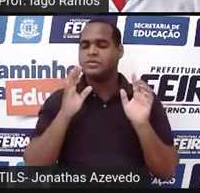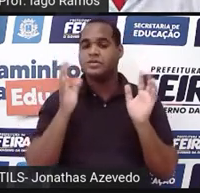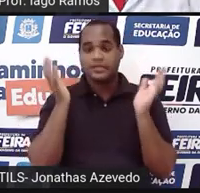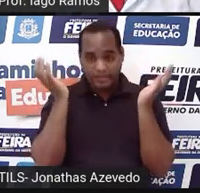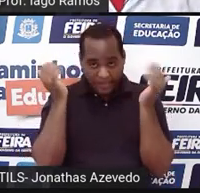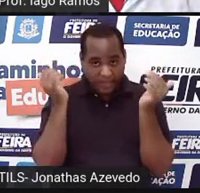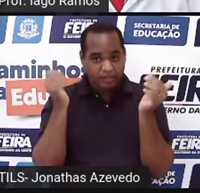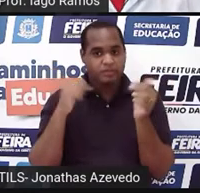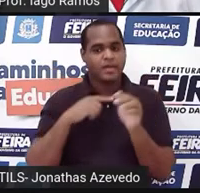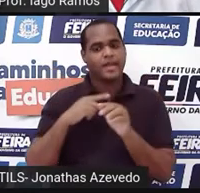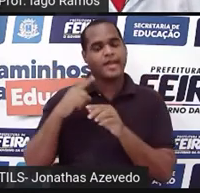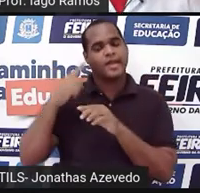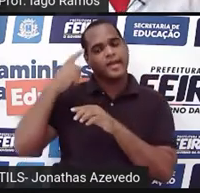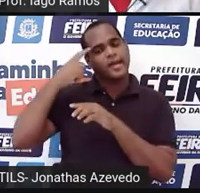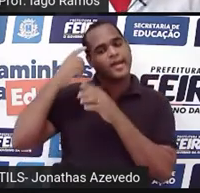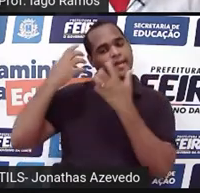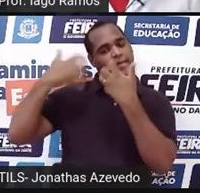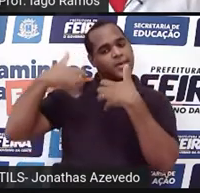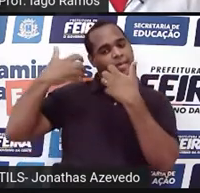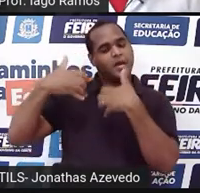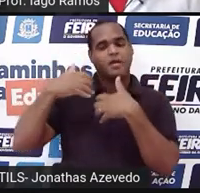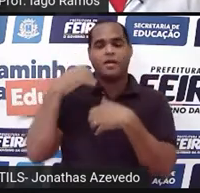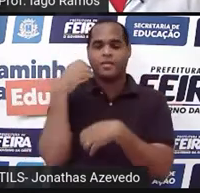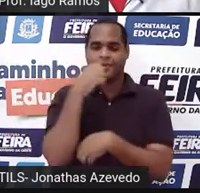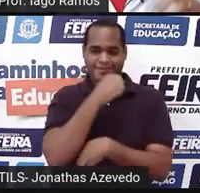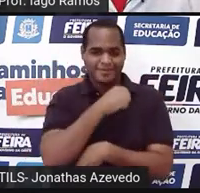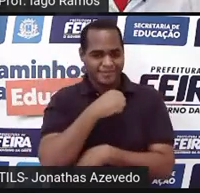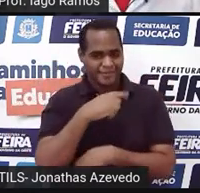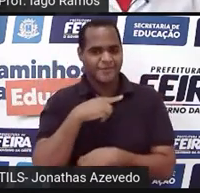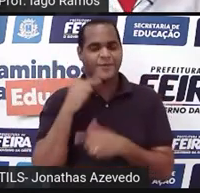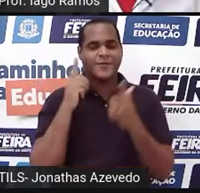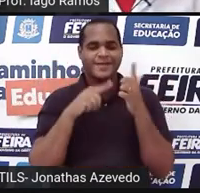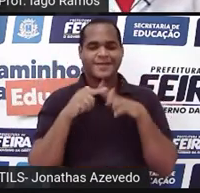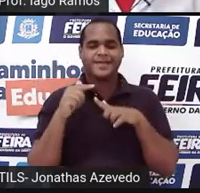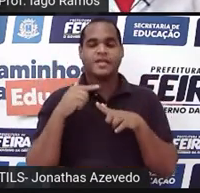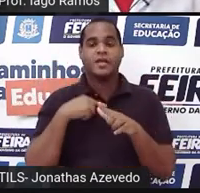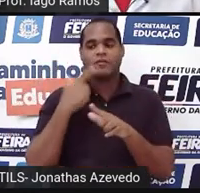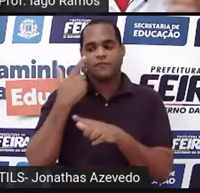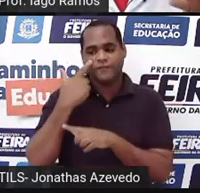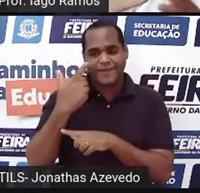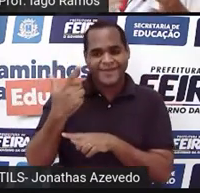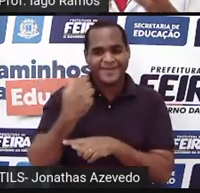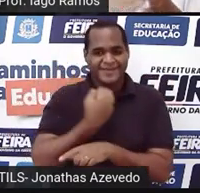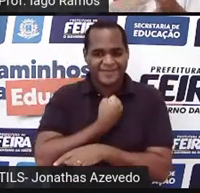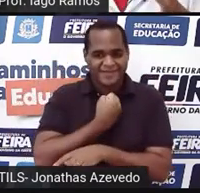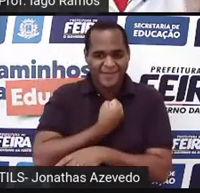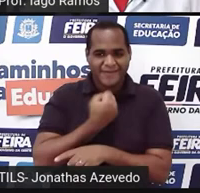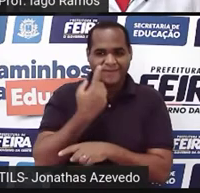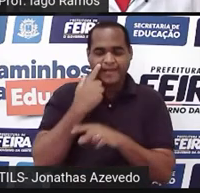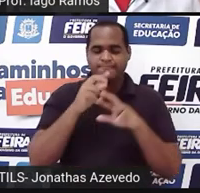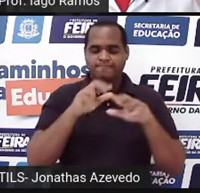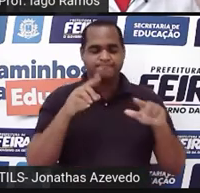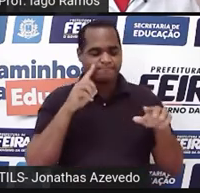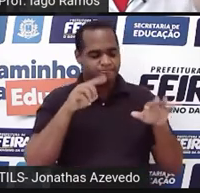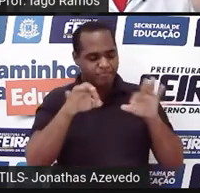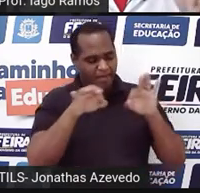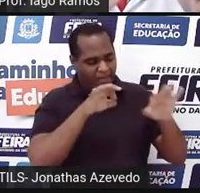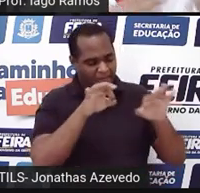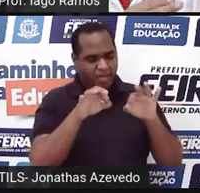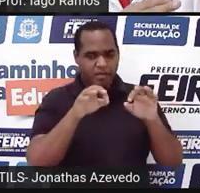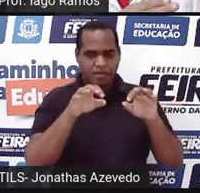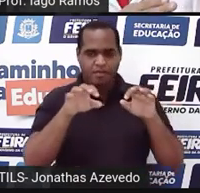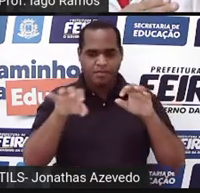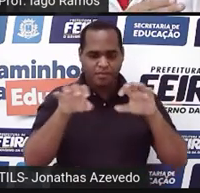esse raciocínio acontece rápido. A gente vê os números, já faz ali uma separação, ó.